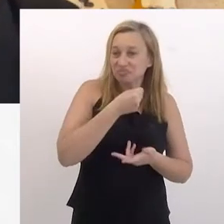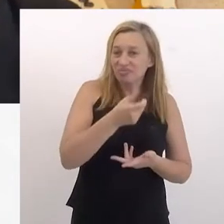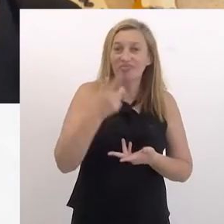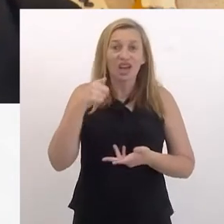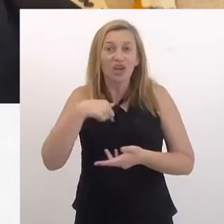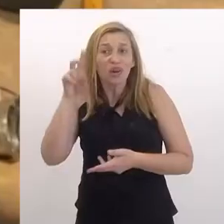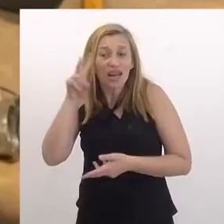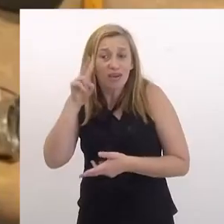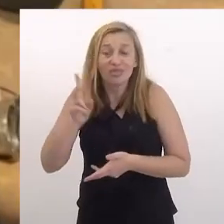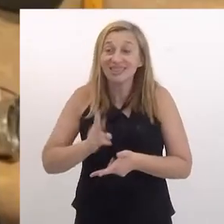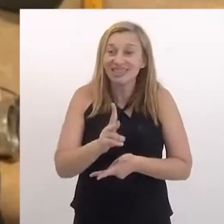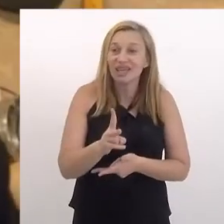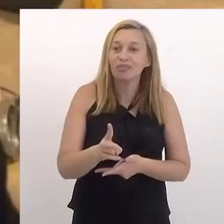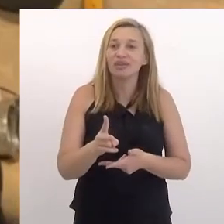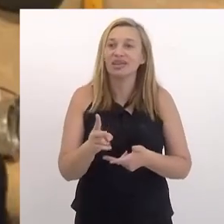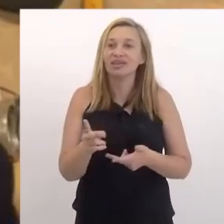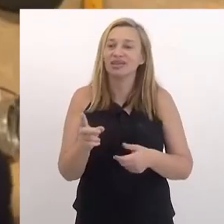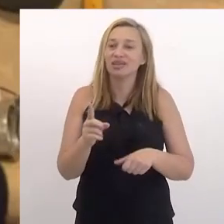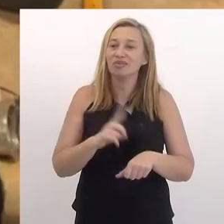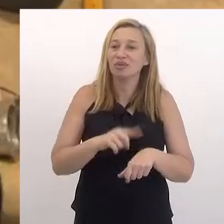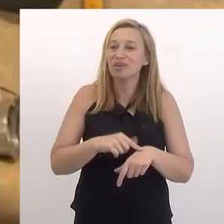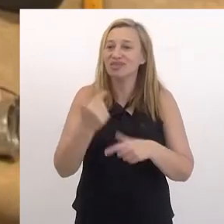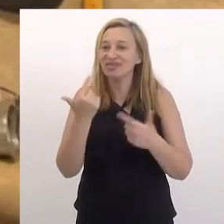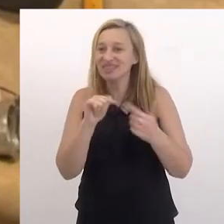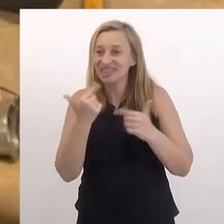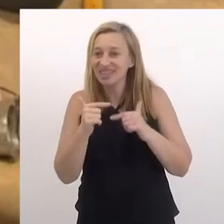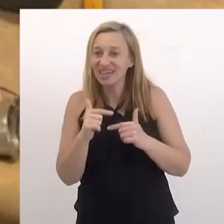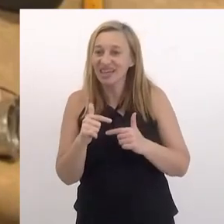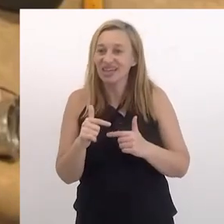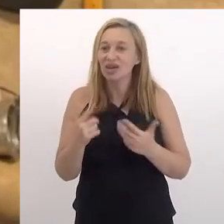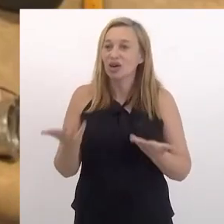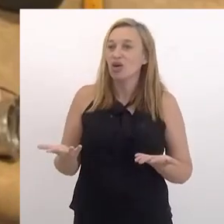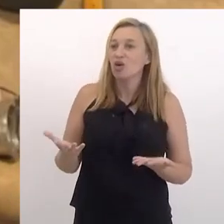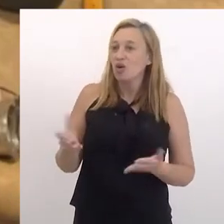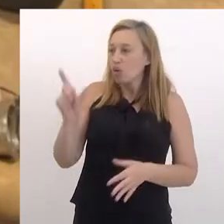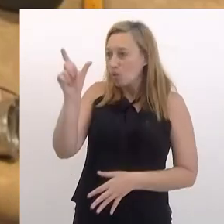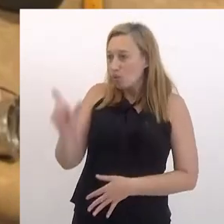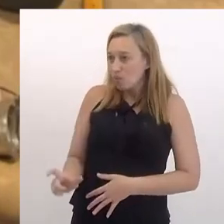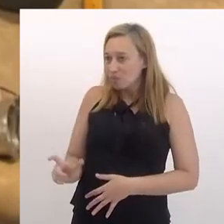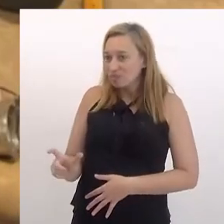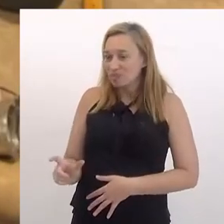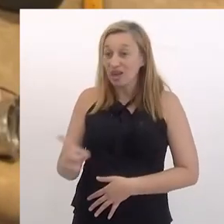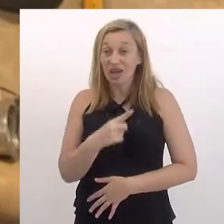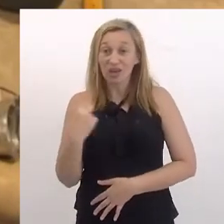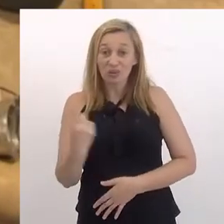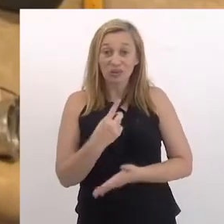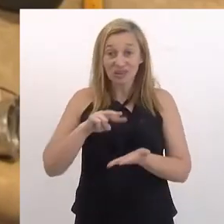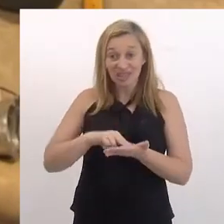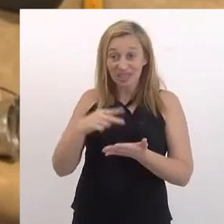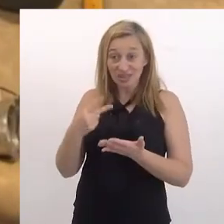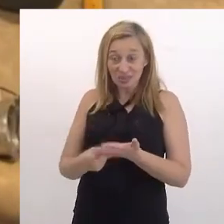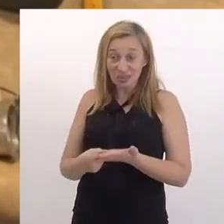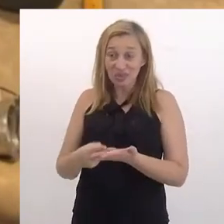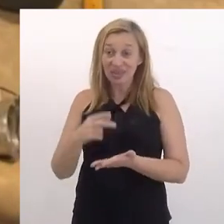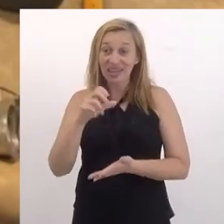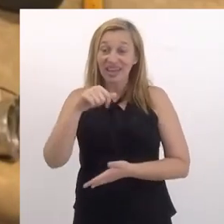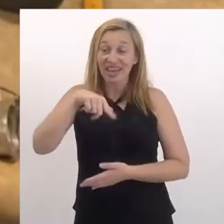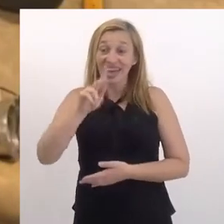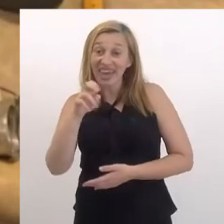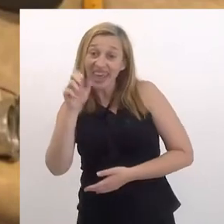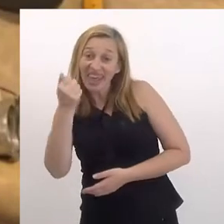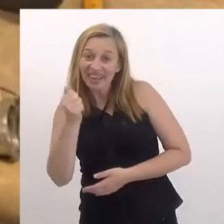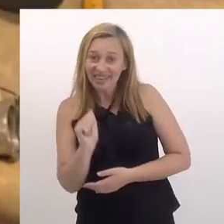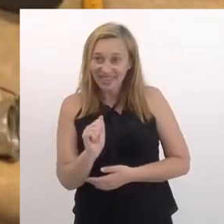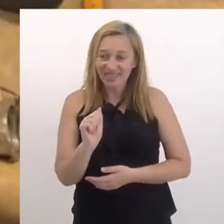gente... Eu me lembro que o tempo todo situações engraçadas, como o cara, que era o nosso tradutor,